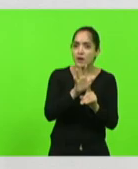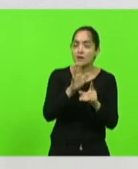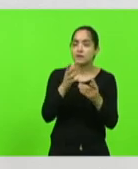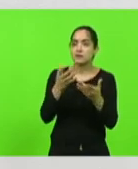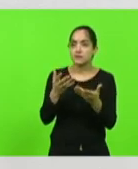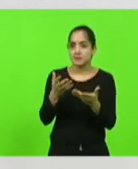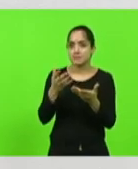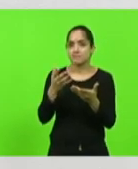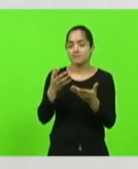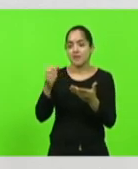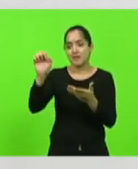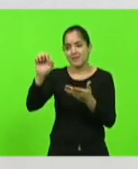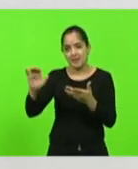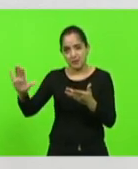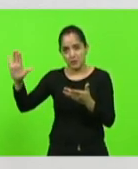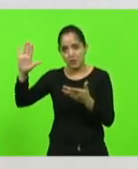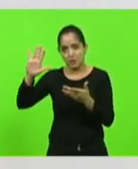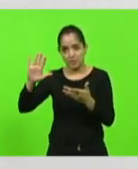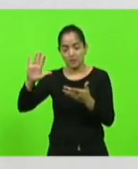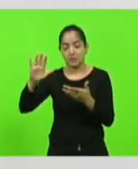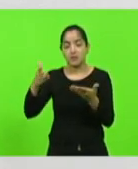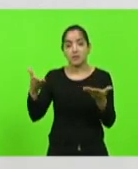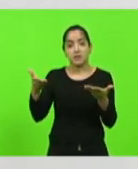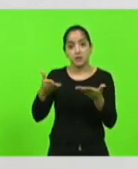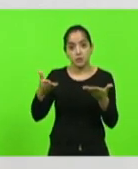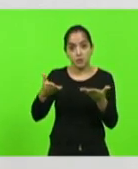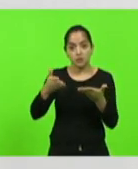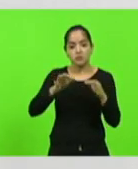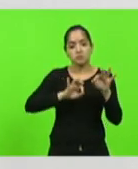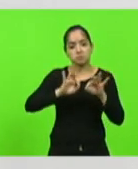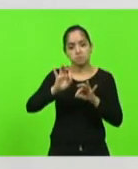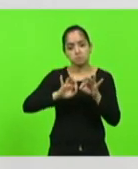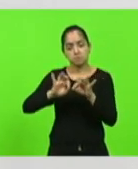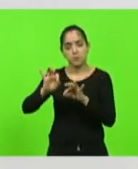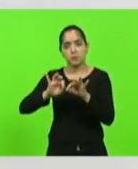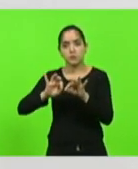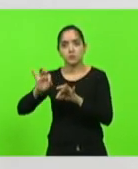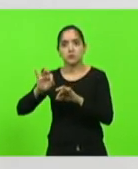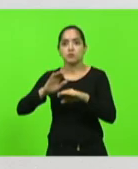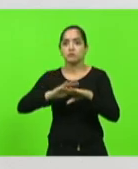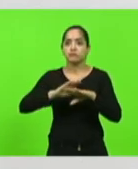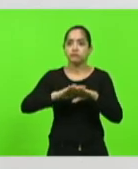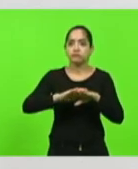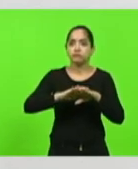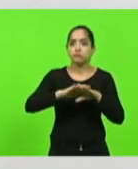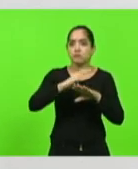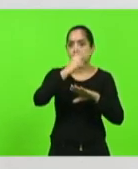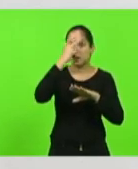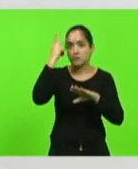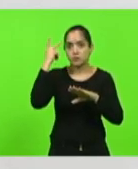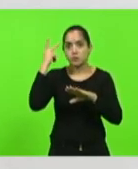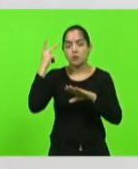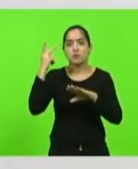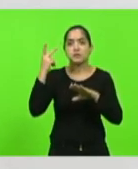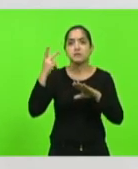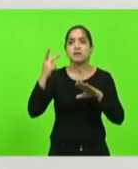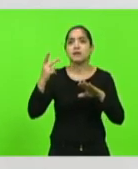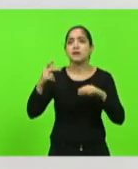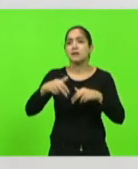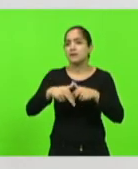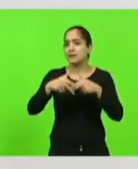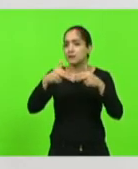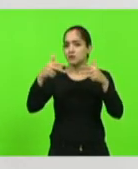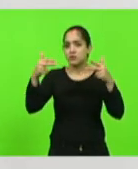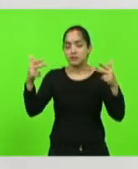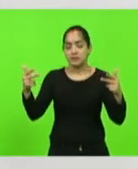europeia e que hoje é construída por muitas pessoas de muitas etnias e que